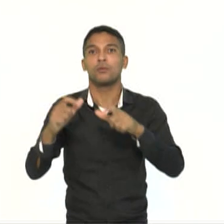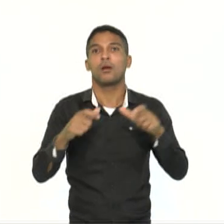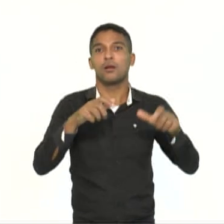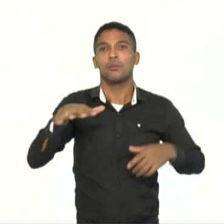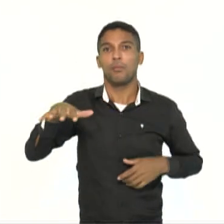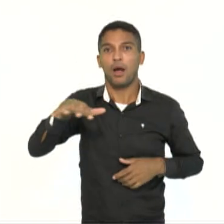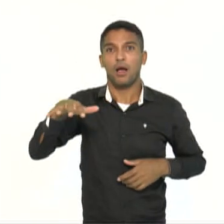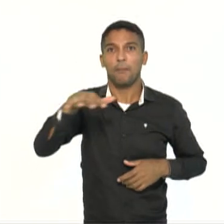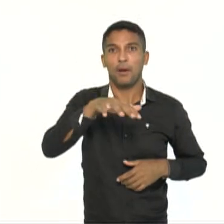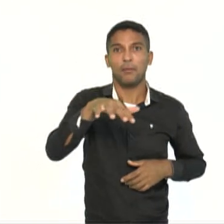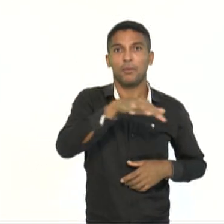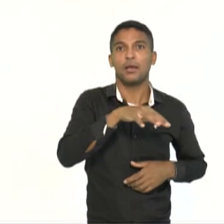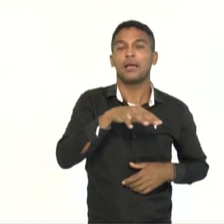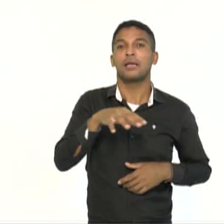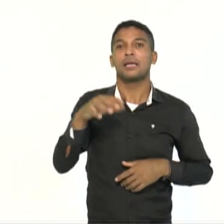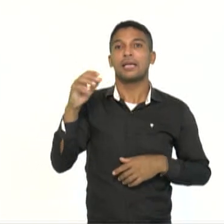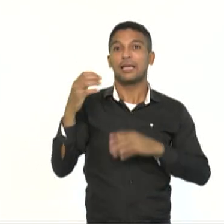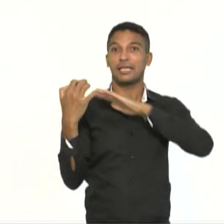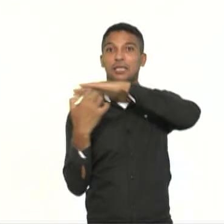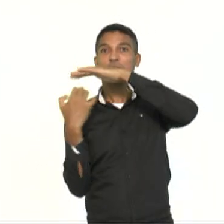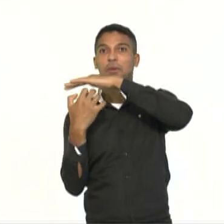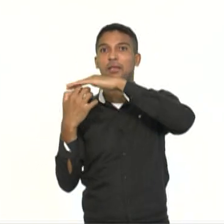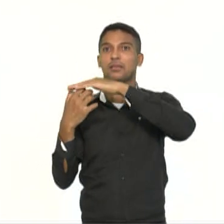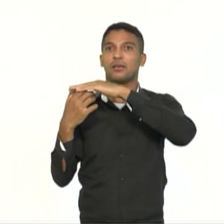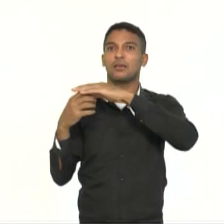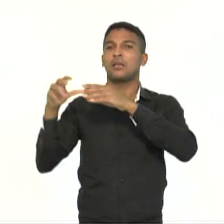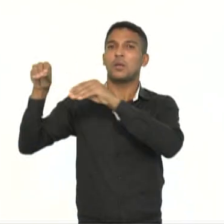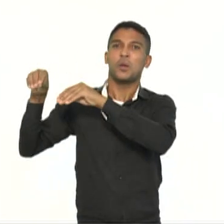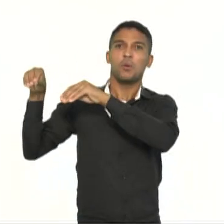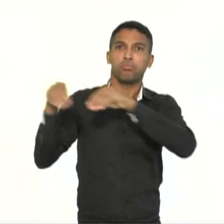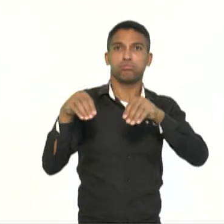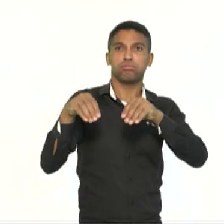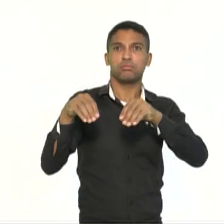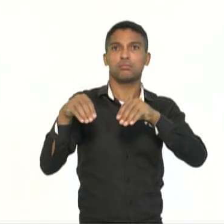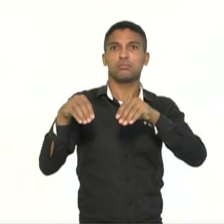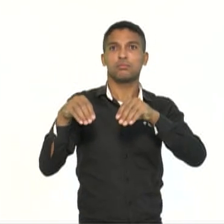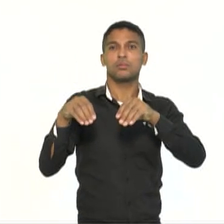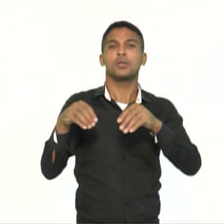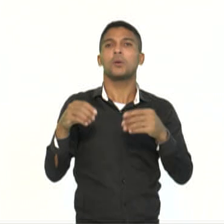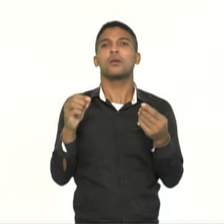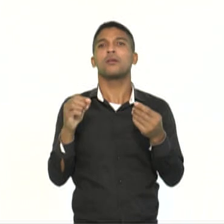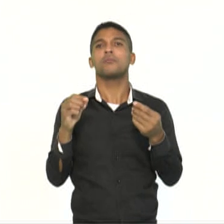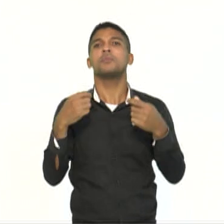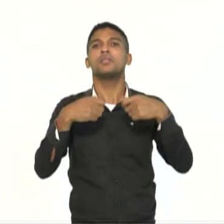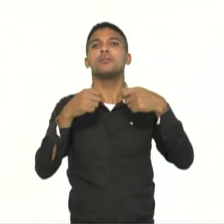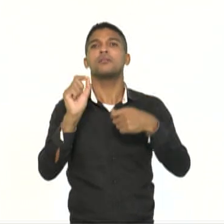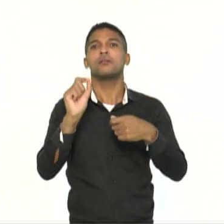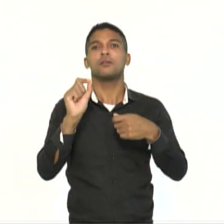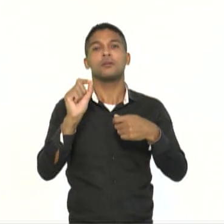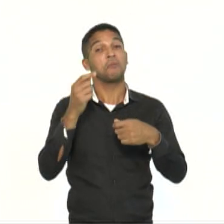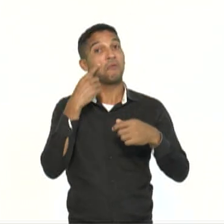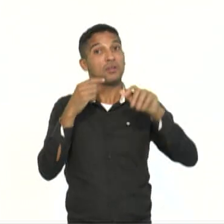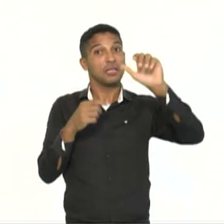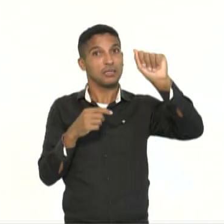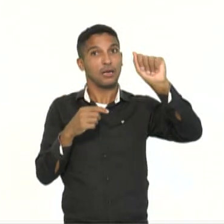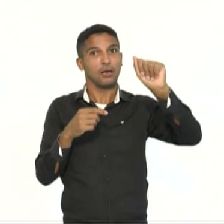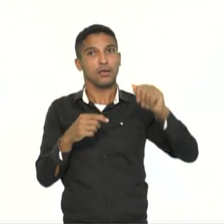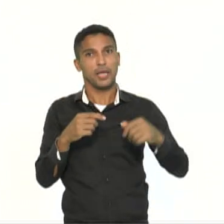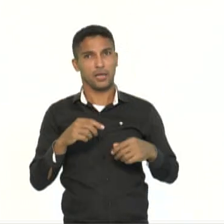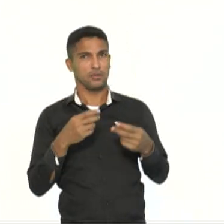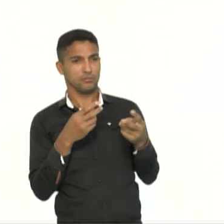Letra A. O que elas consideram para se instalar em determinados locais? Letra B.